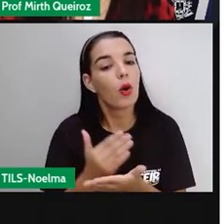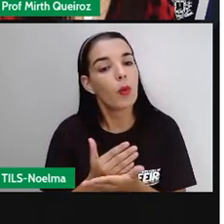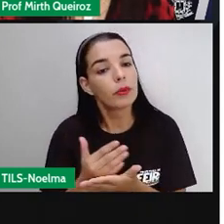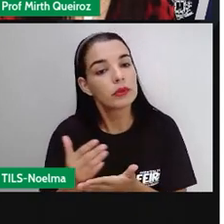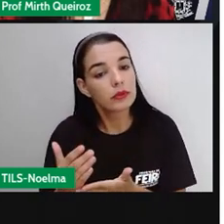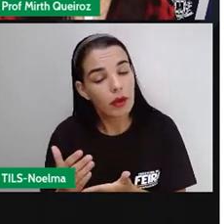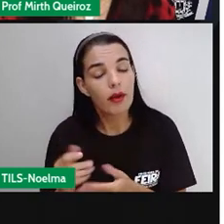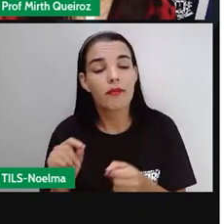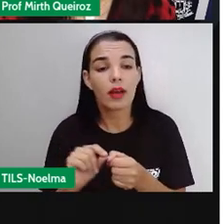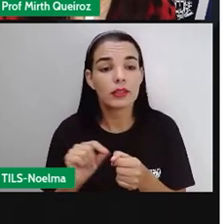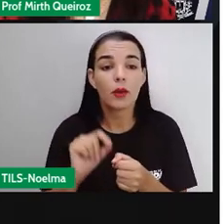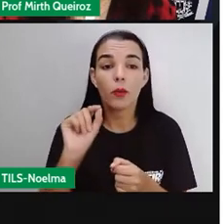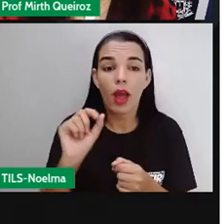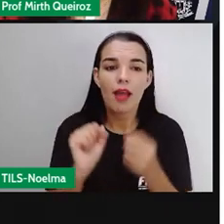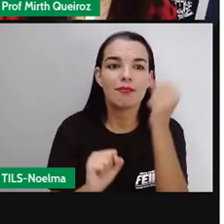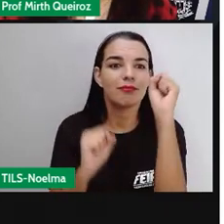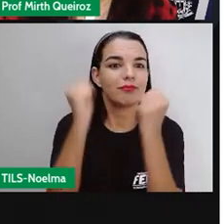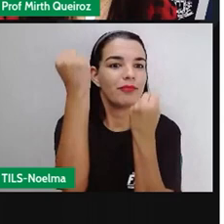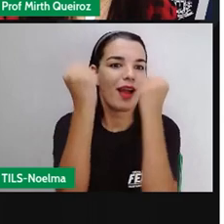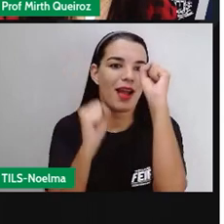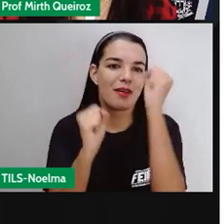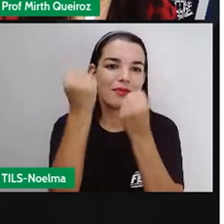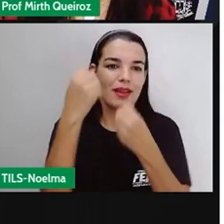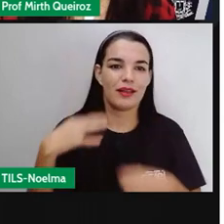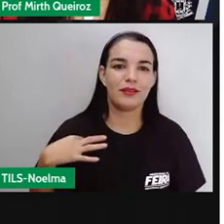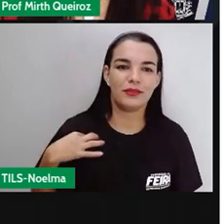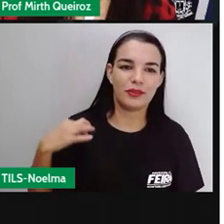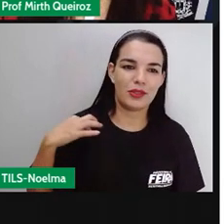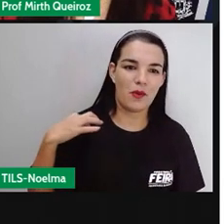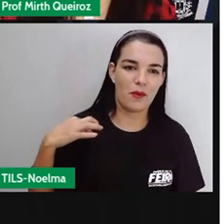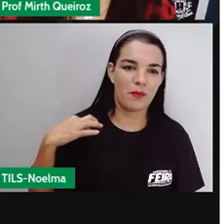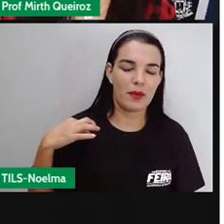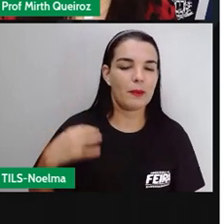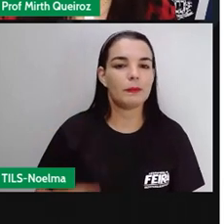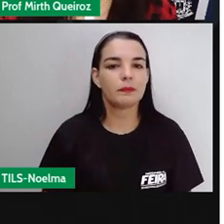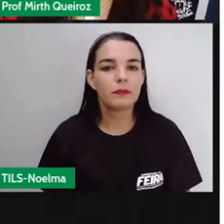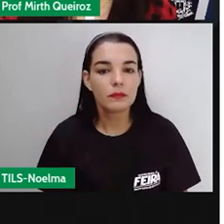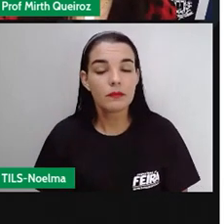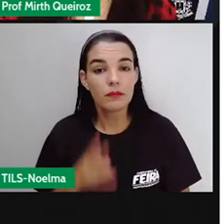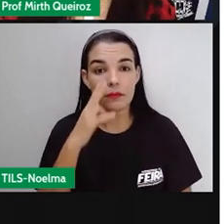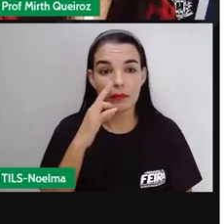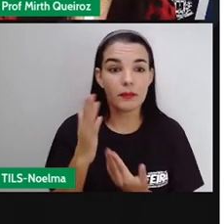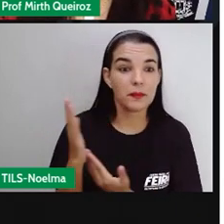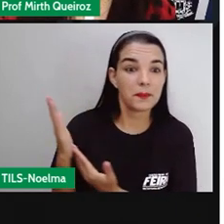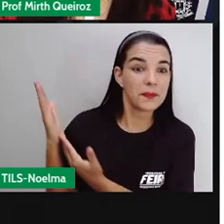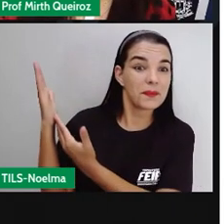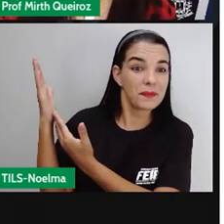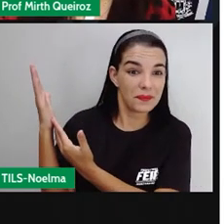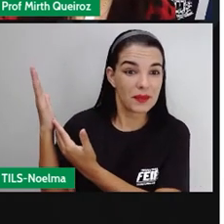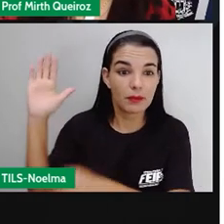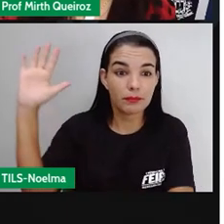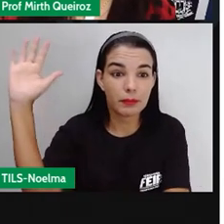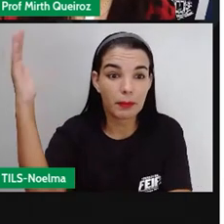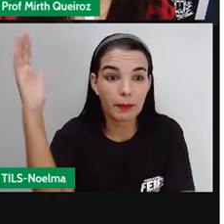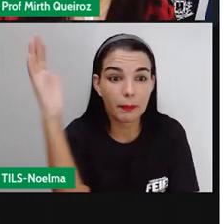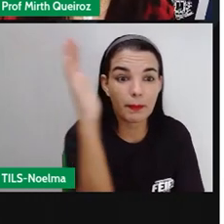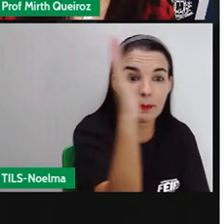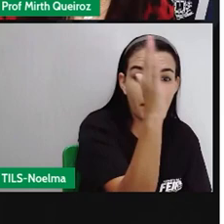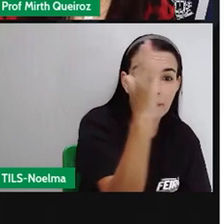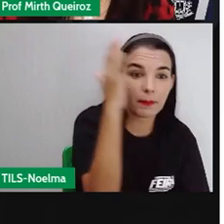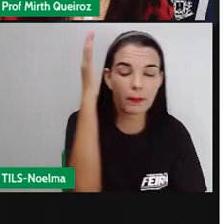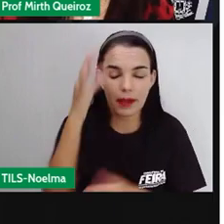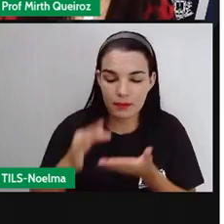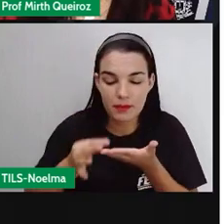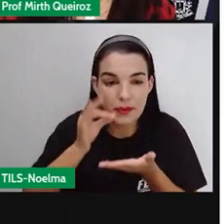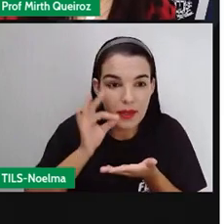indústria, né, na região sudeste. Diferentemente dos outros ciclos econômicos do Brasil, o